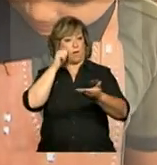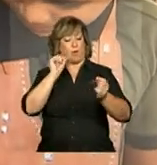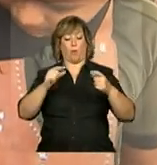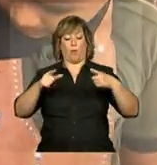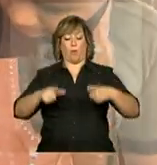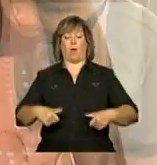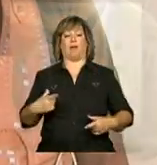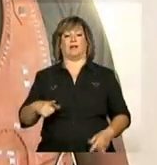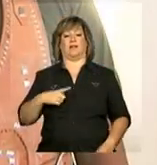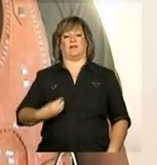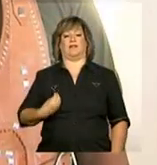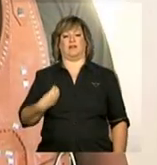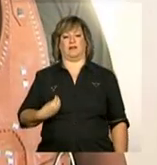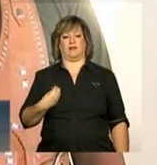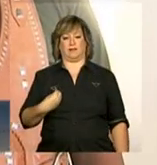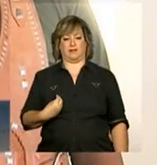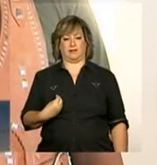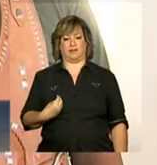onde vivem.